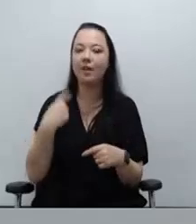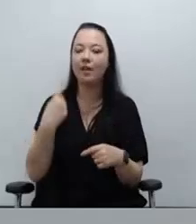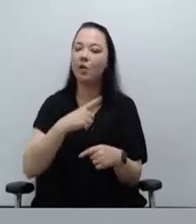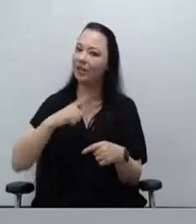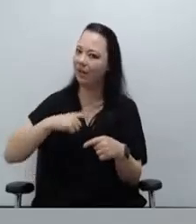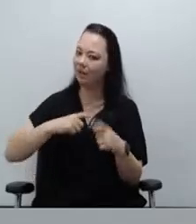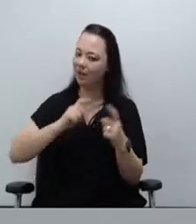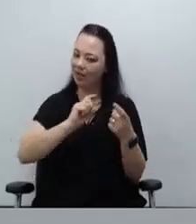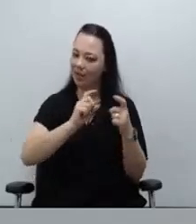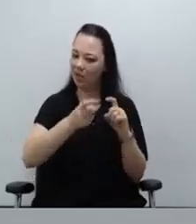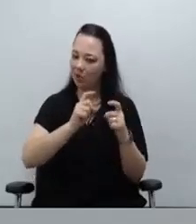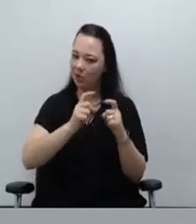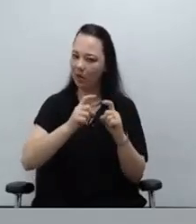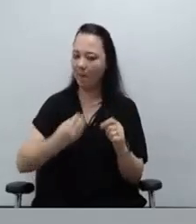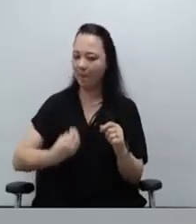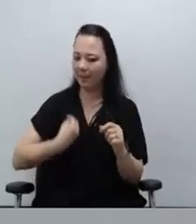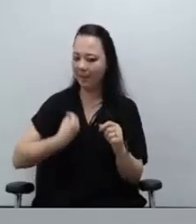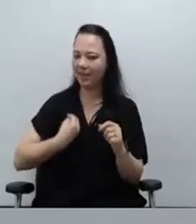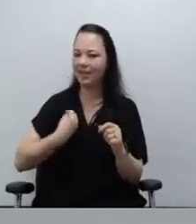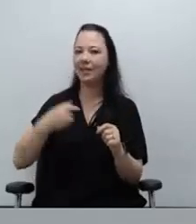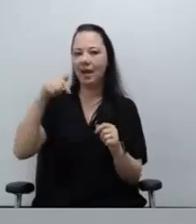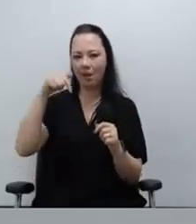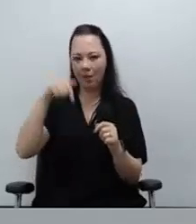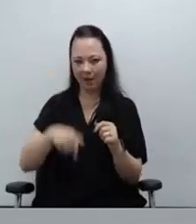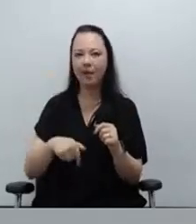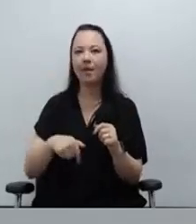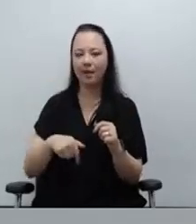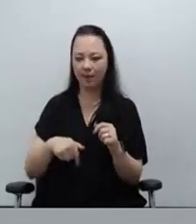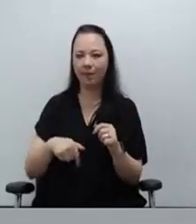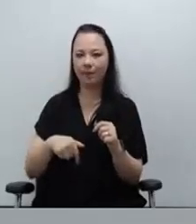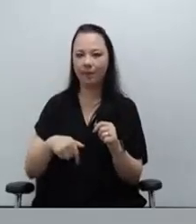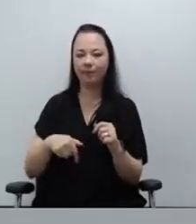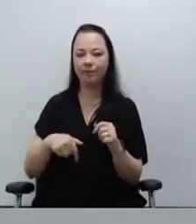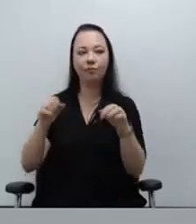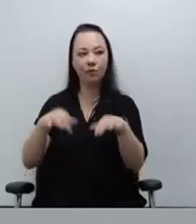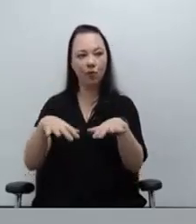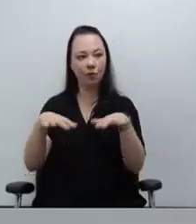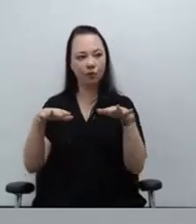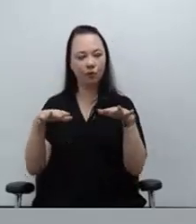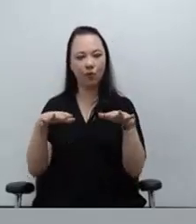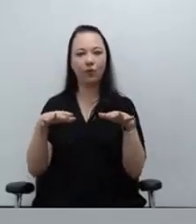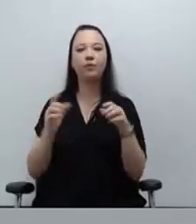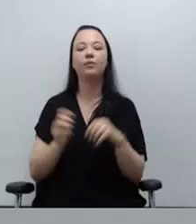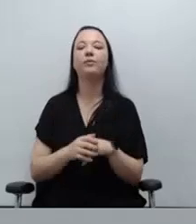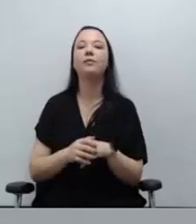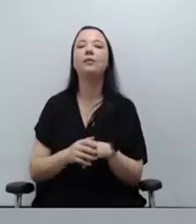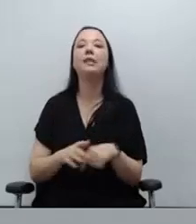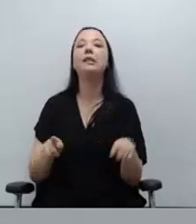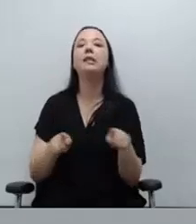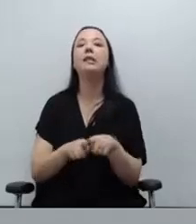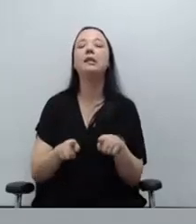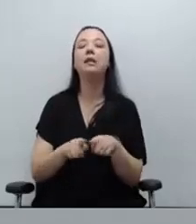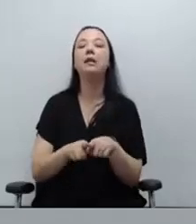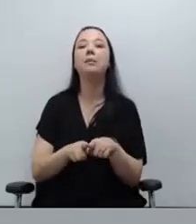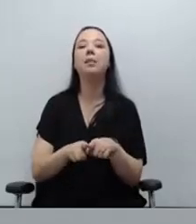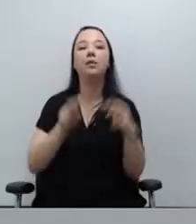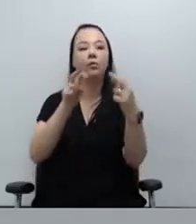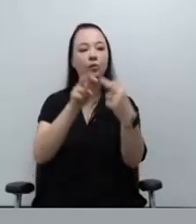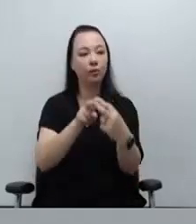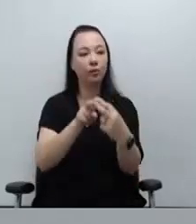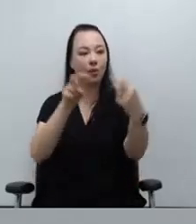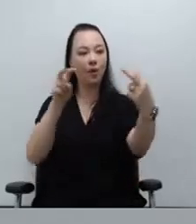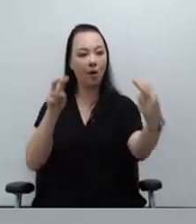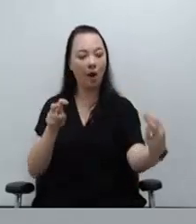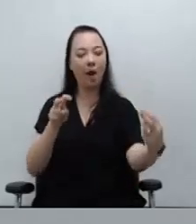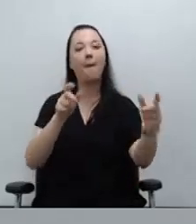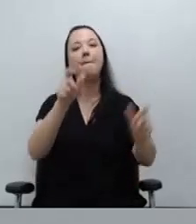auxiliares presencial aqui na Boa Vista 200 no auditório, que também será transmitida para o restante da carreira,